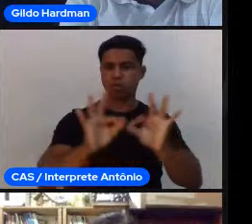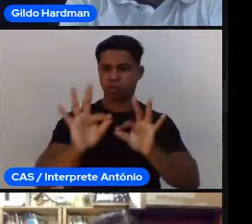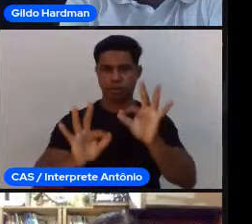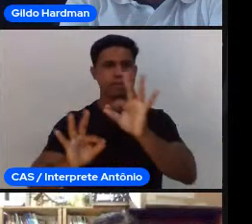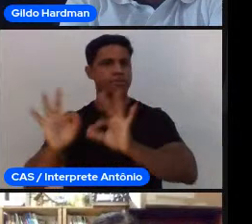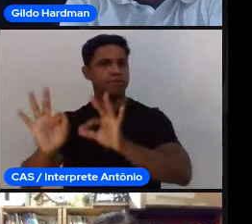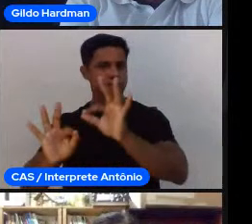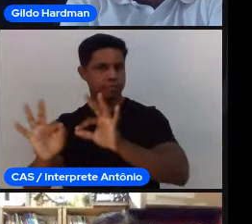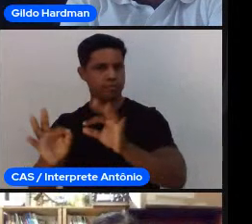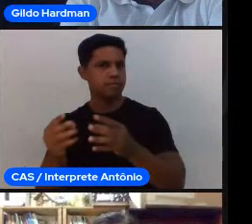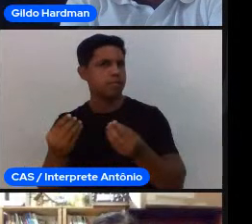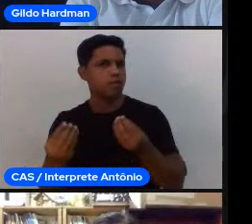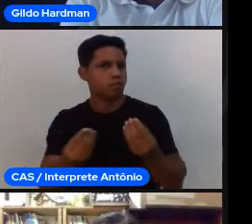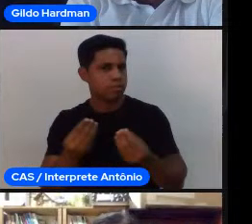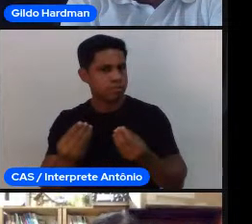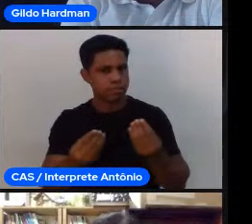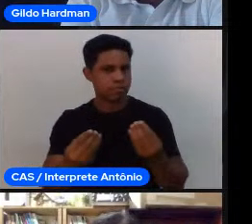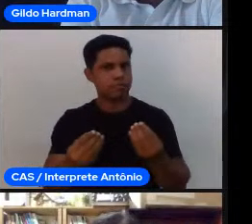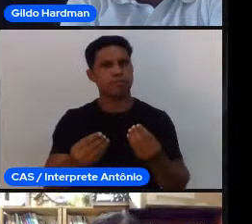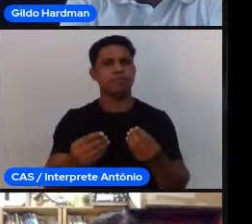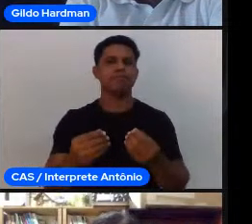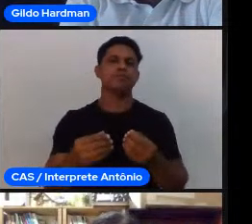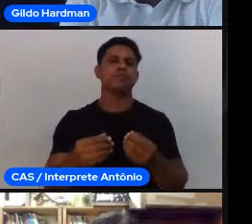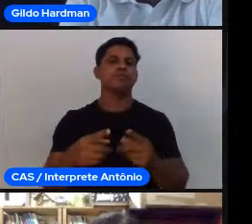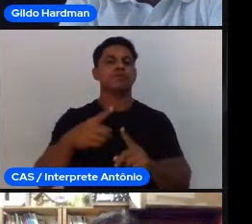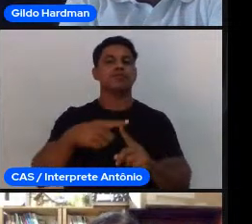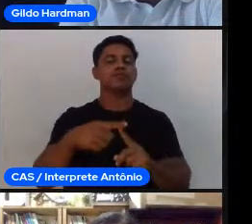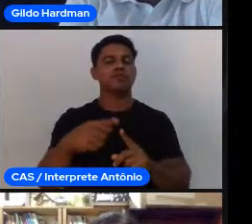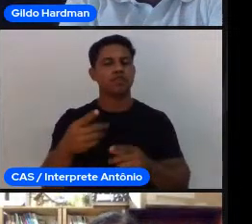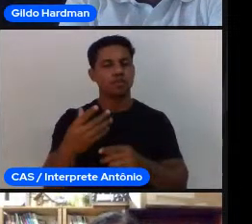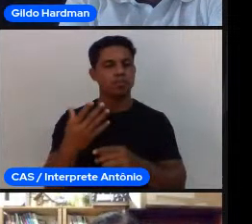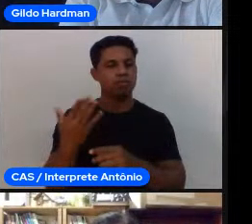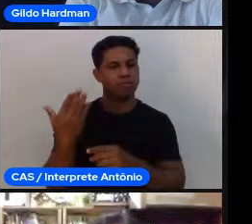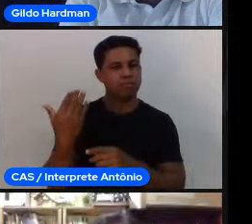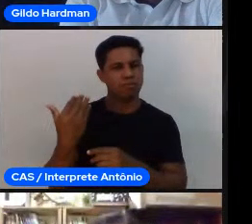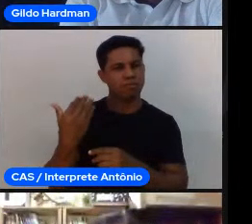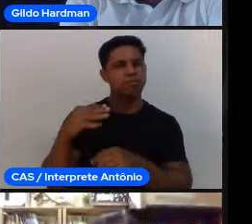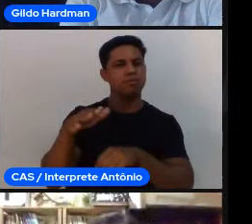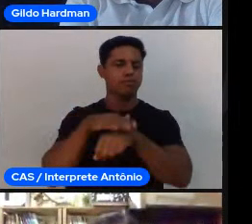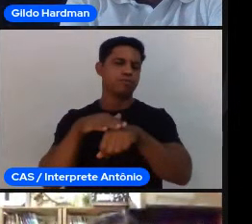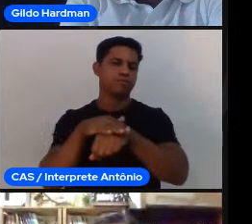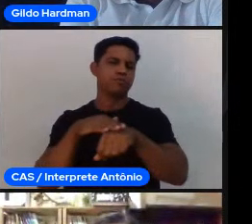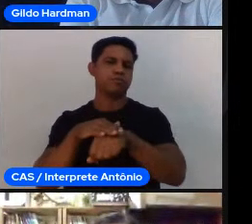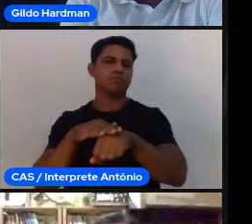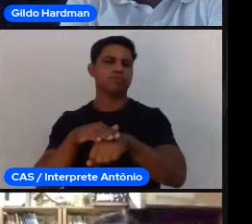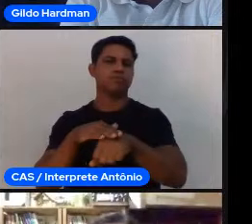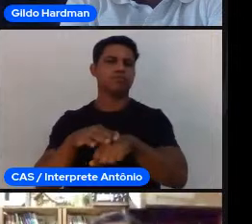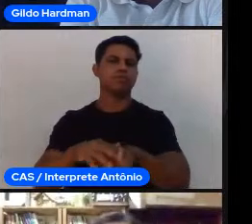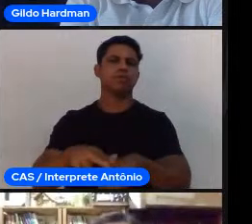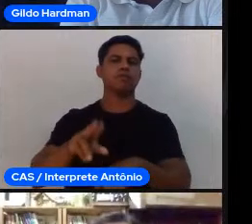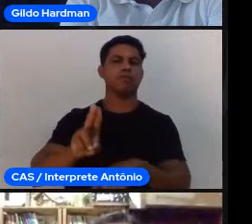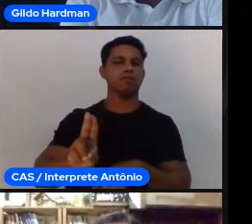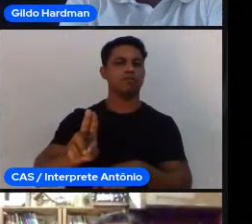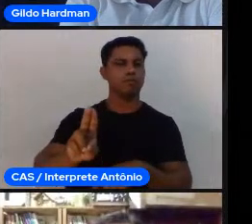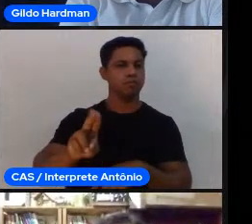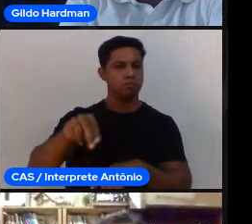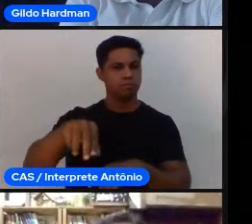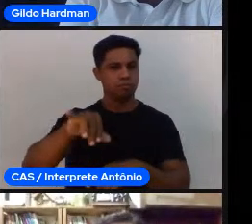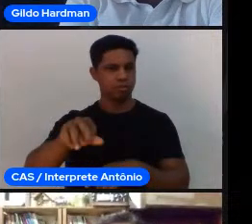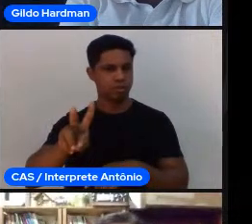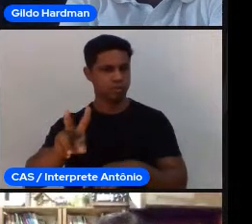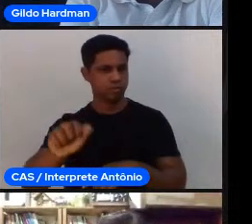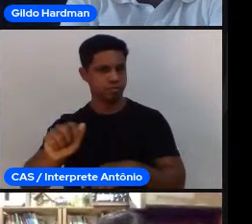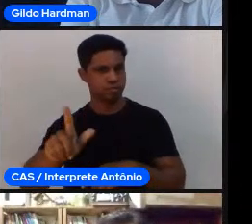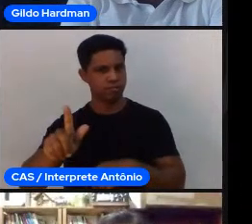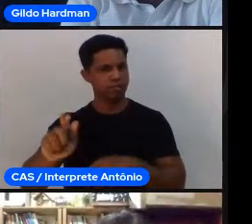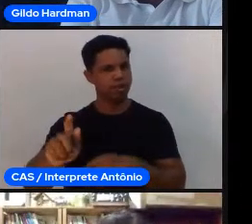ontem a gente estava falando com o pessoal da Univag sobre as questões de por exemplo meninas e meninas e quando aparece um conflito a gente parar